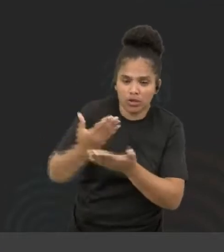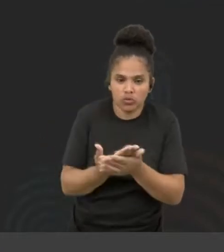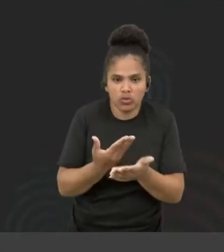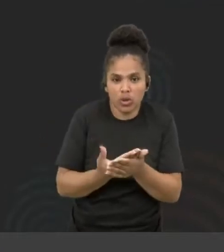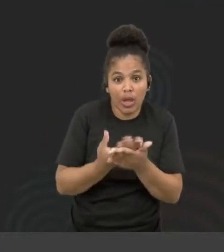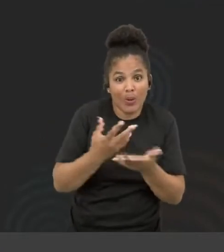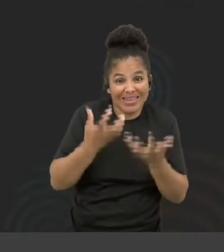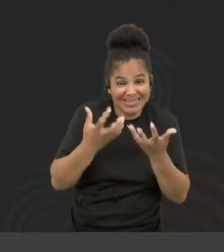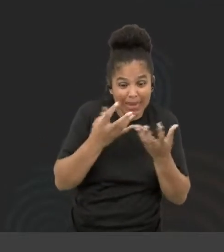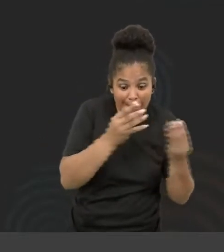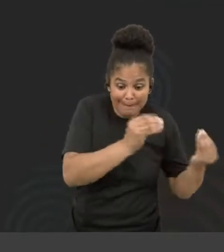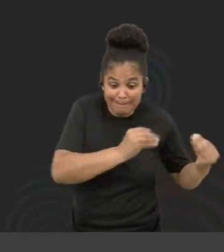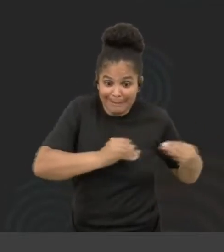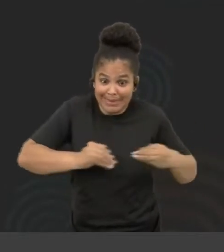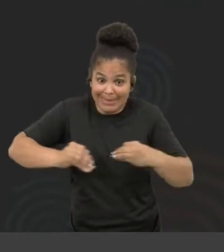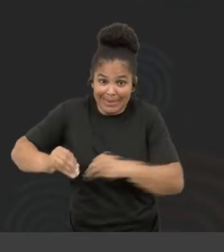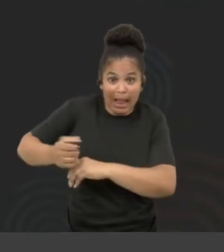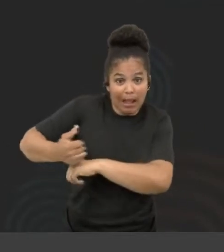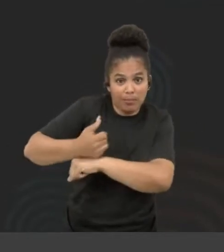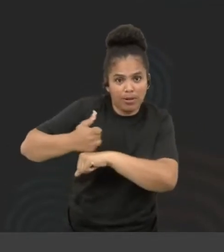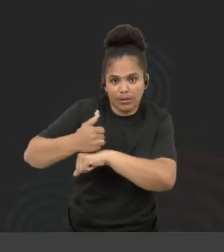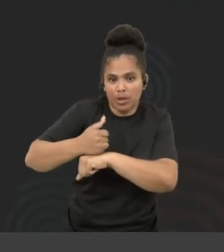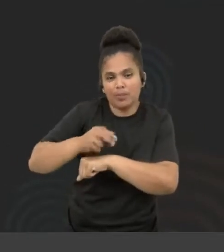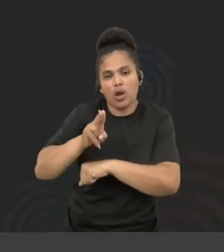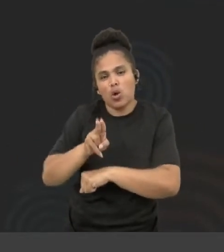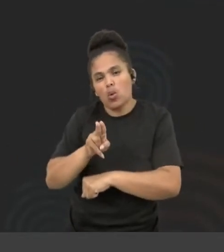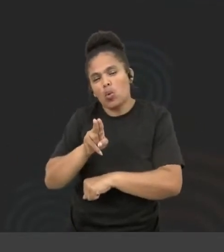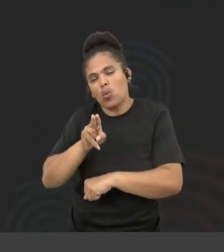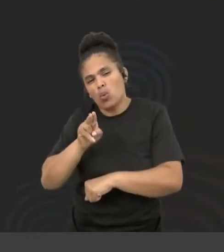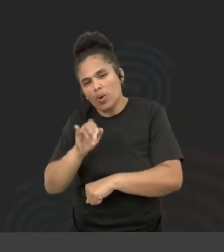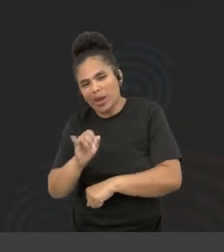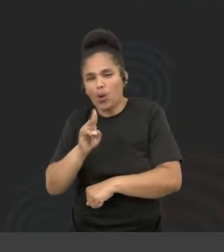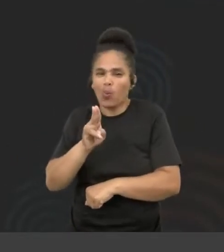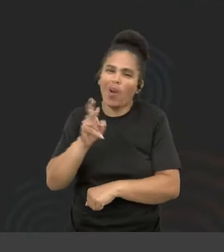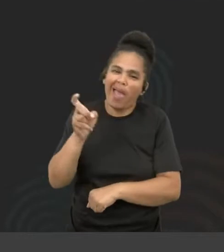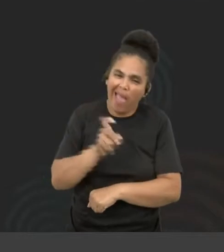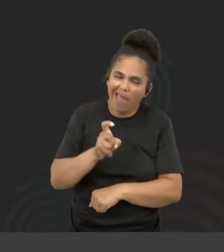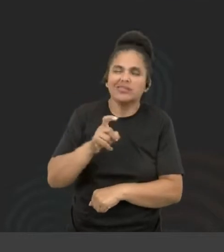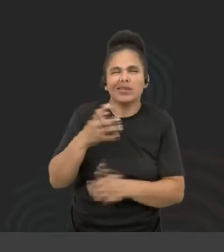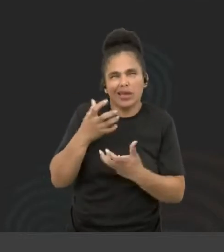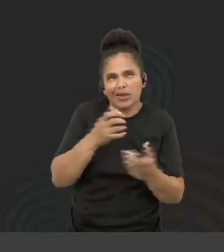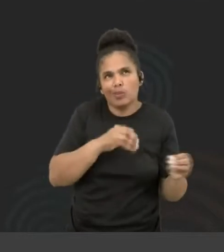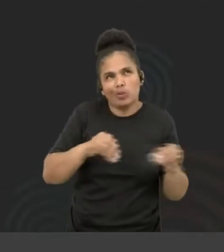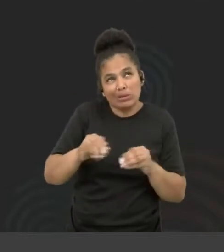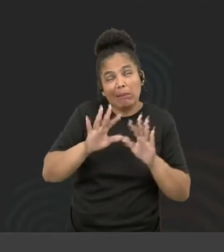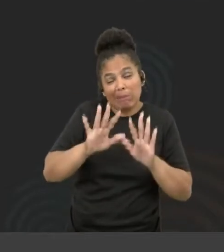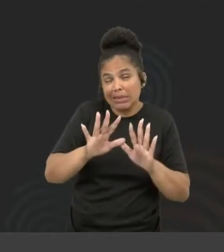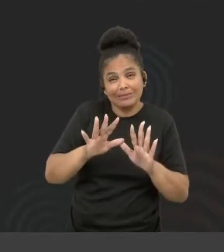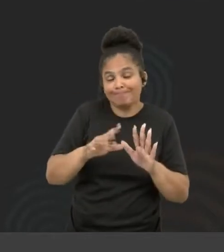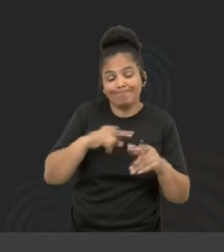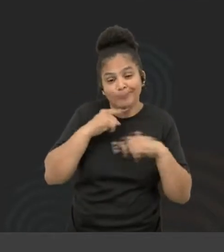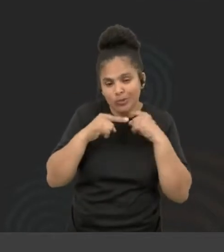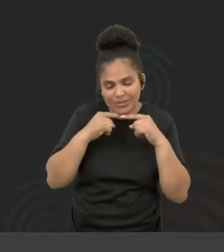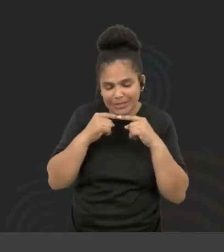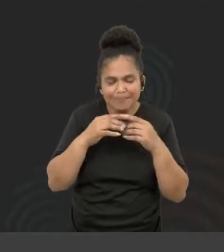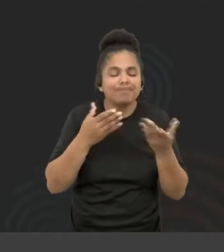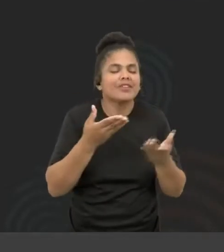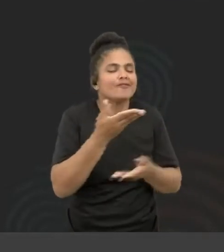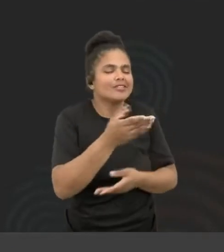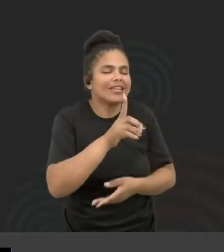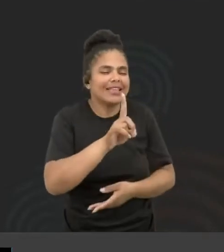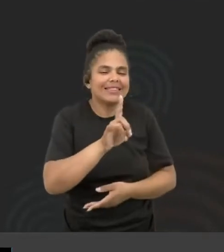minha migração de carreira para UX, mas não deu muito certo. Depois a gente fala sobre isso um pouquinho. E tu, Diego, me conta de ti.